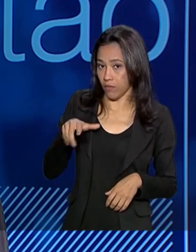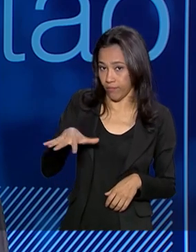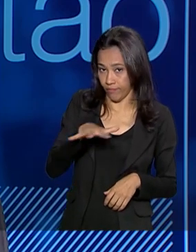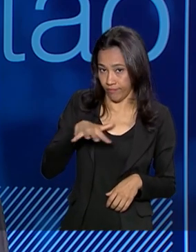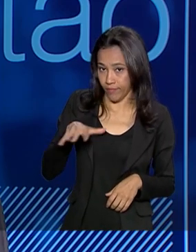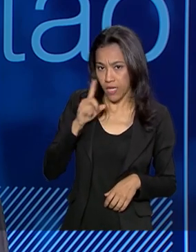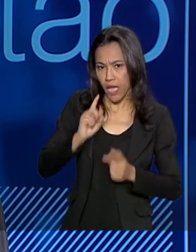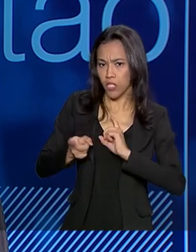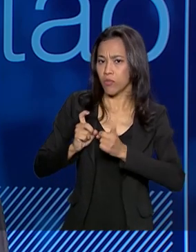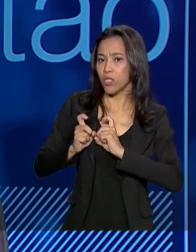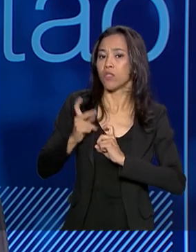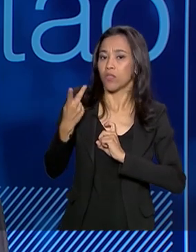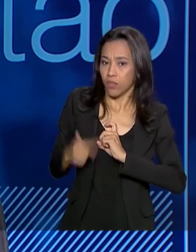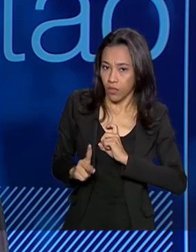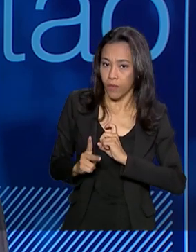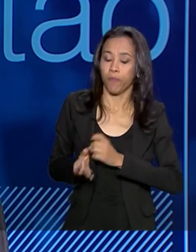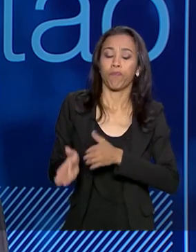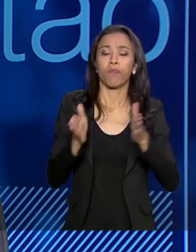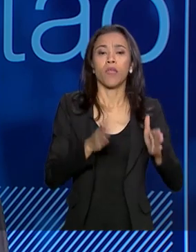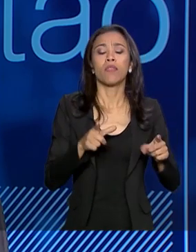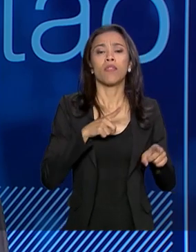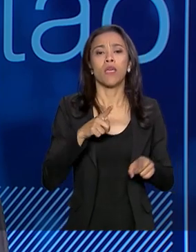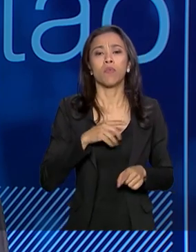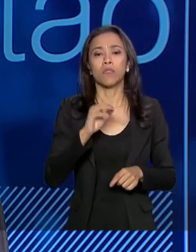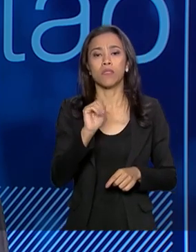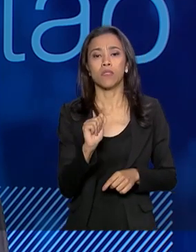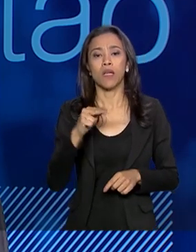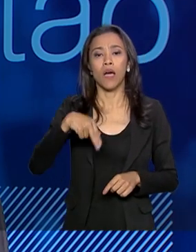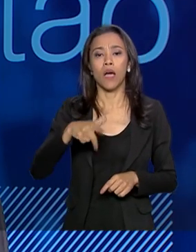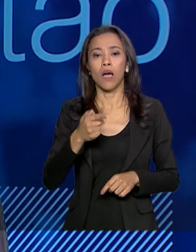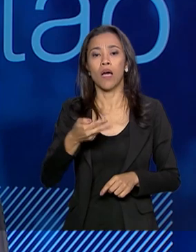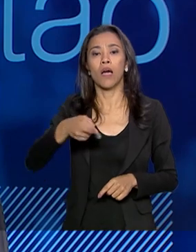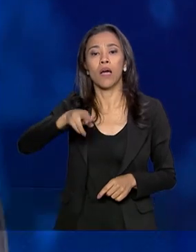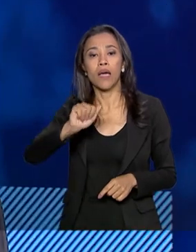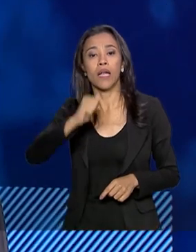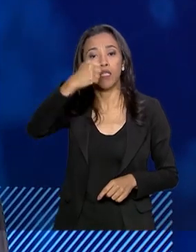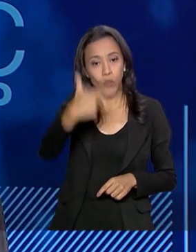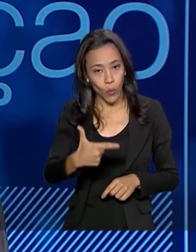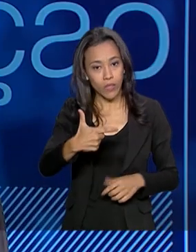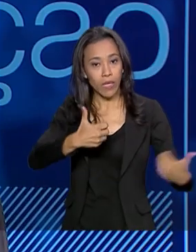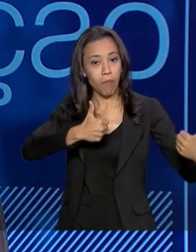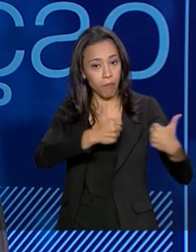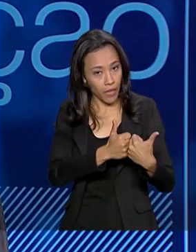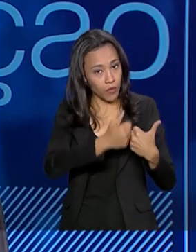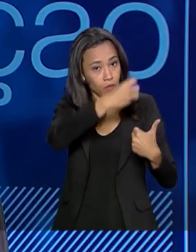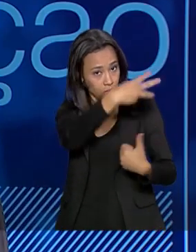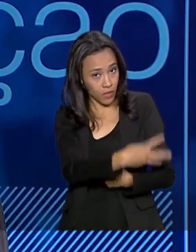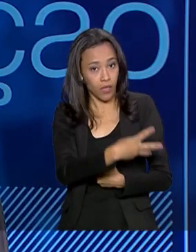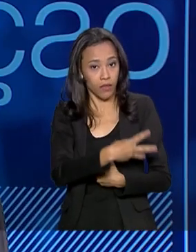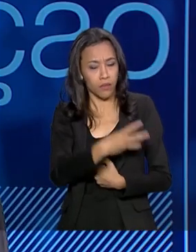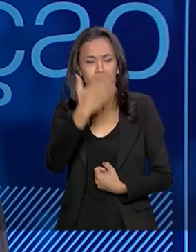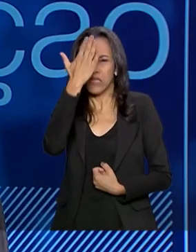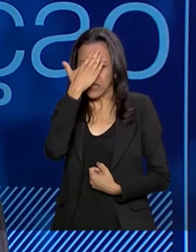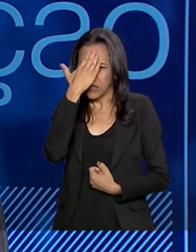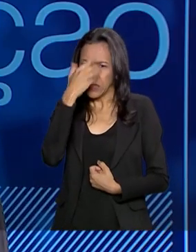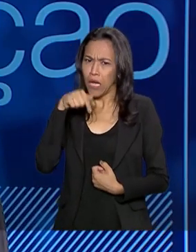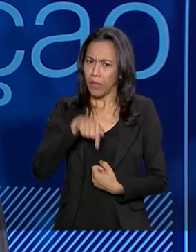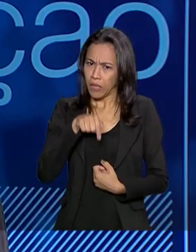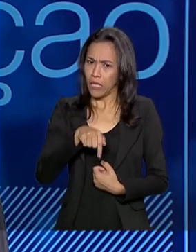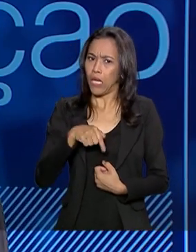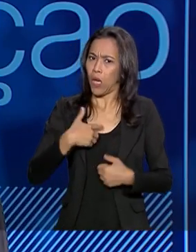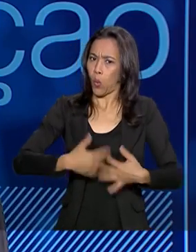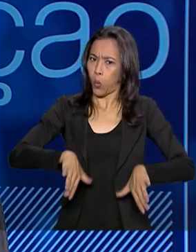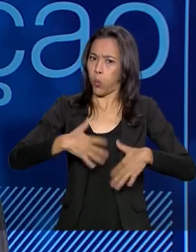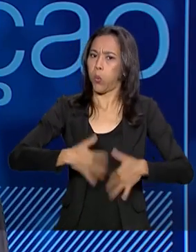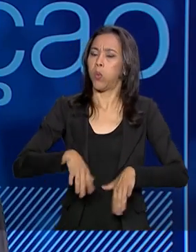operação. A gente já tem Angra 2, que é uma usina muito próxima de Angra 3, operando. A gente sabe do potencial da usina, então